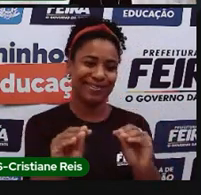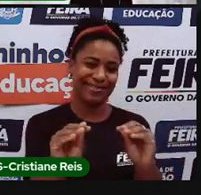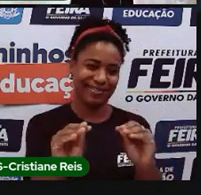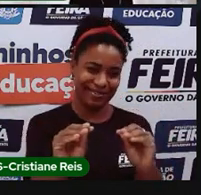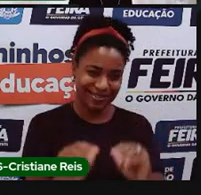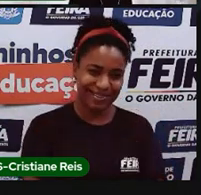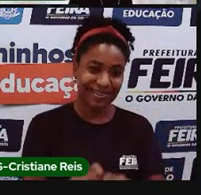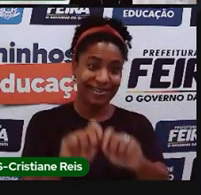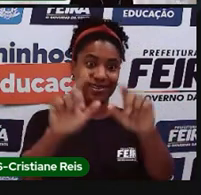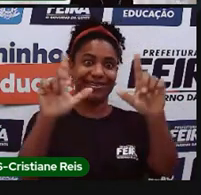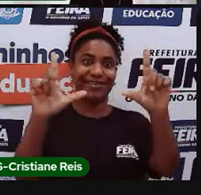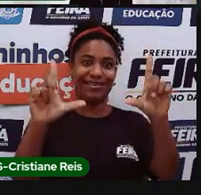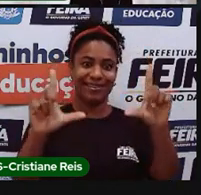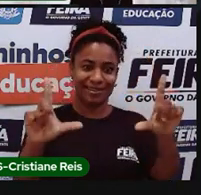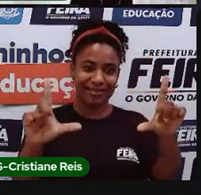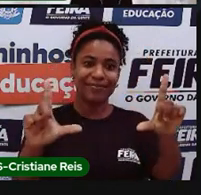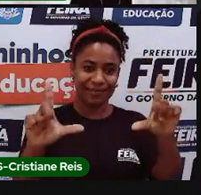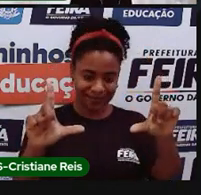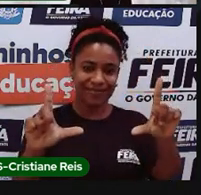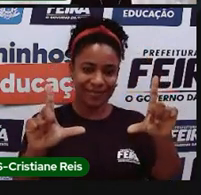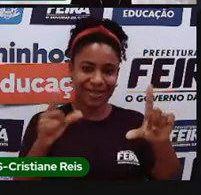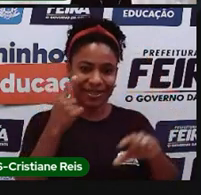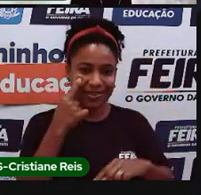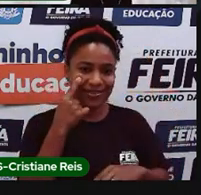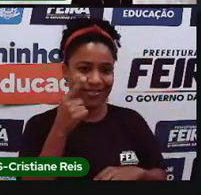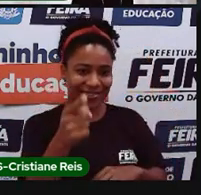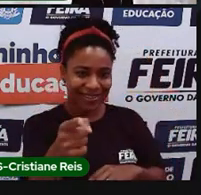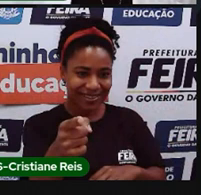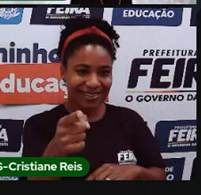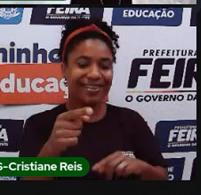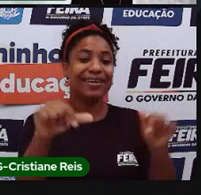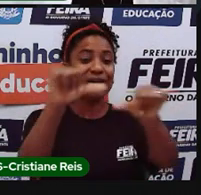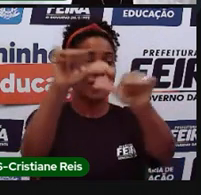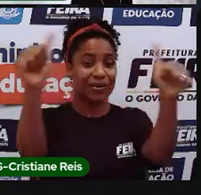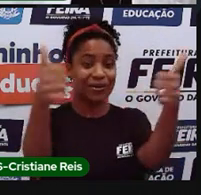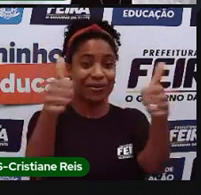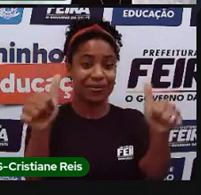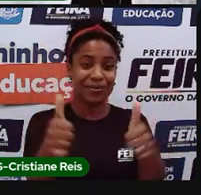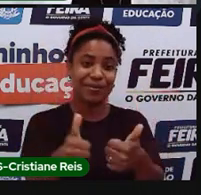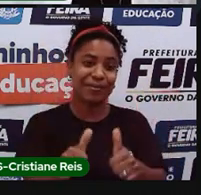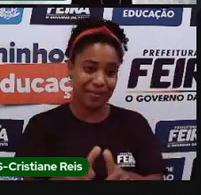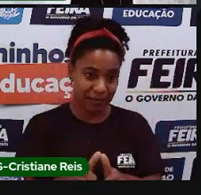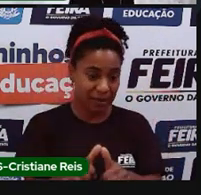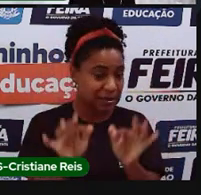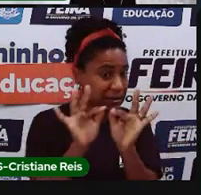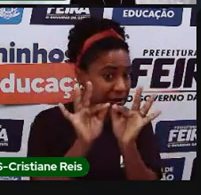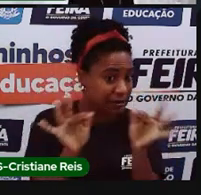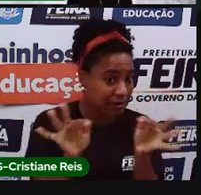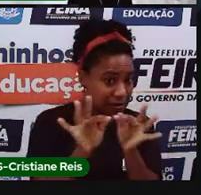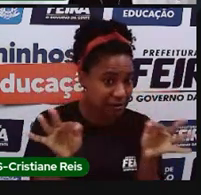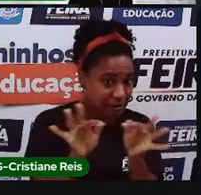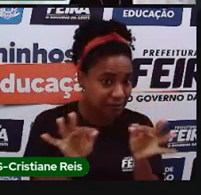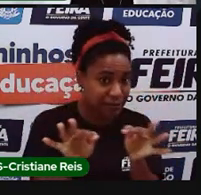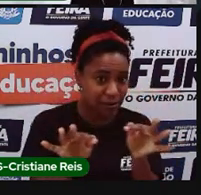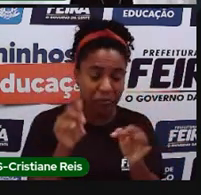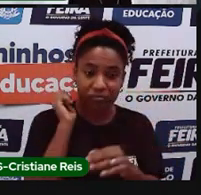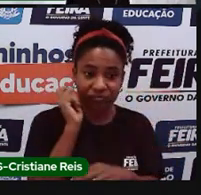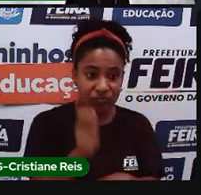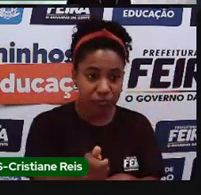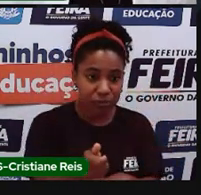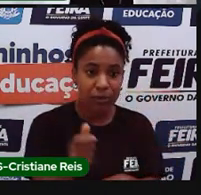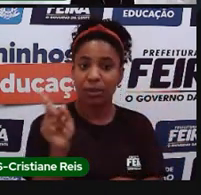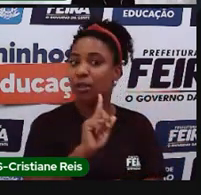aí no meio, a gente tem o produto final, que é o mapa. Então, perceba que não é um processo simples. Precisa de muito